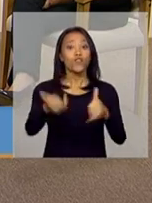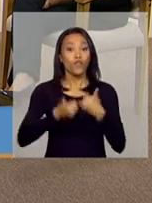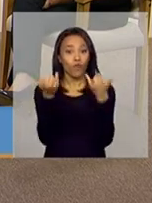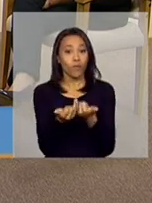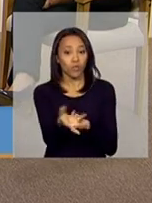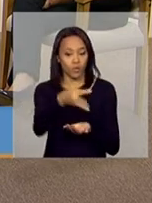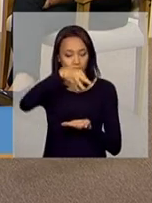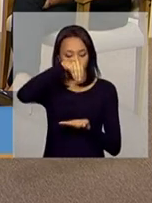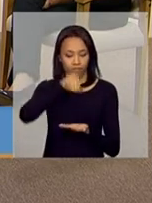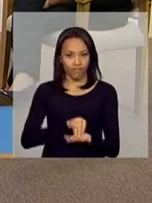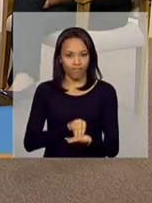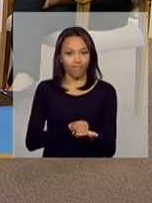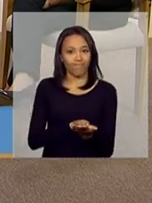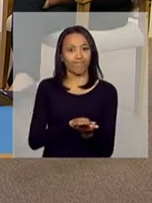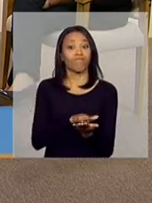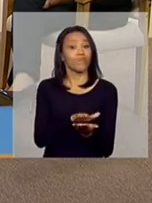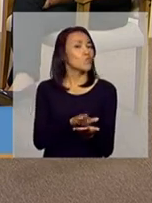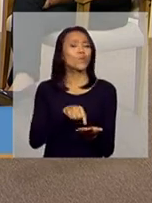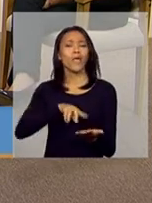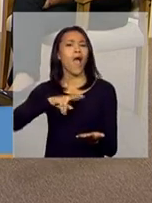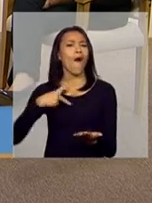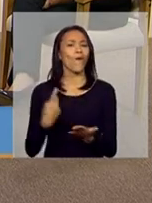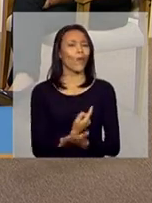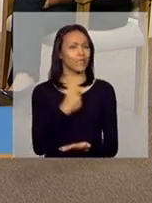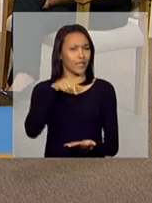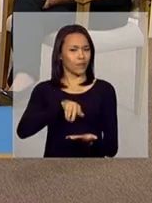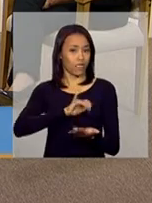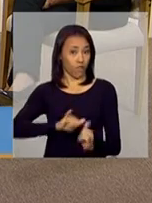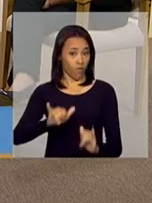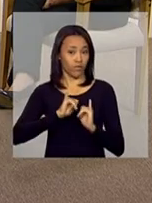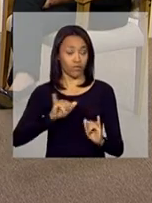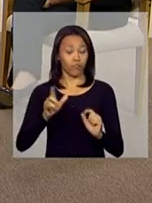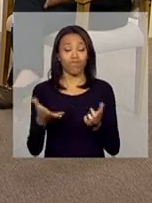chegam. O que acontece nesse momento?